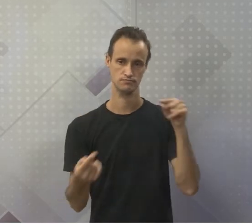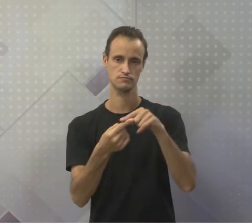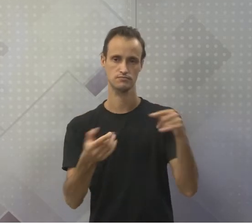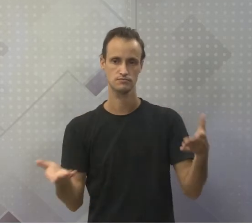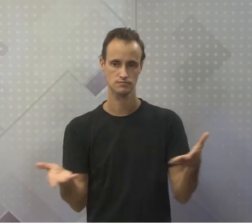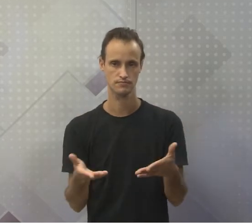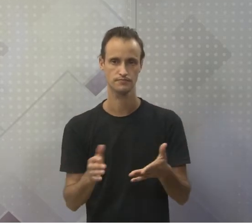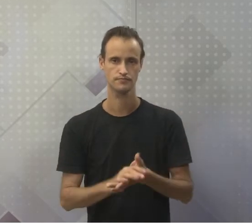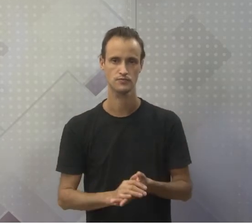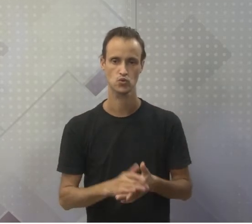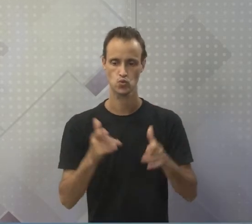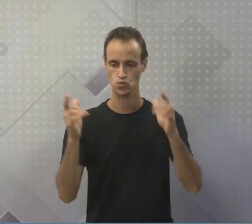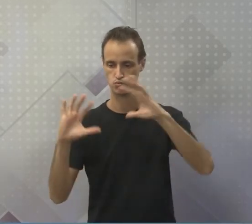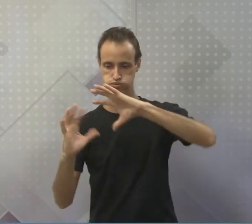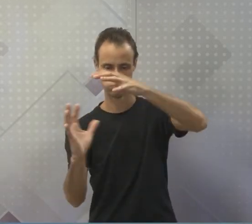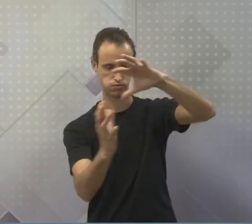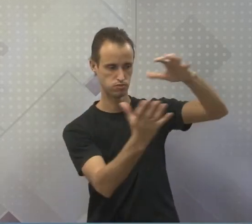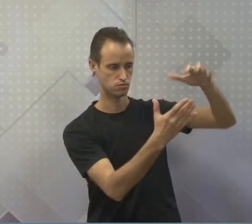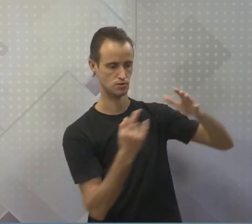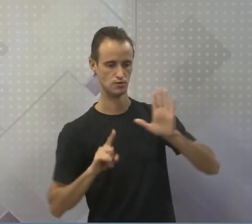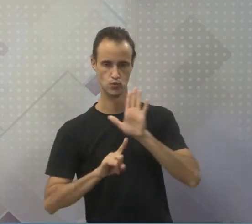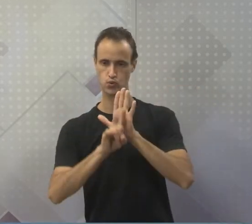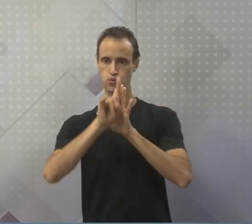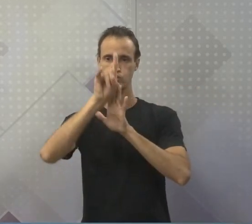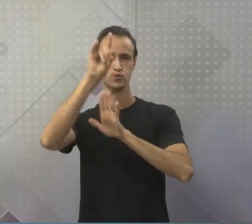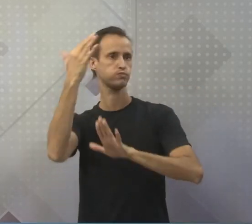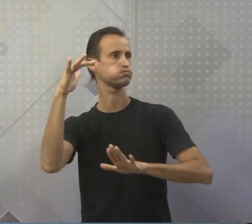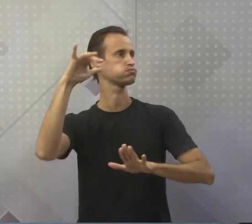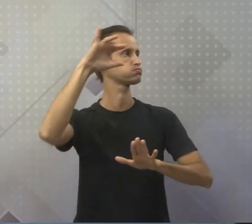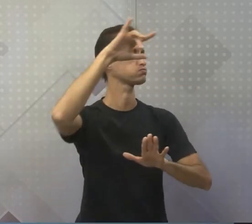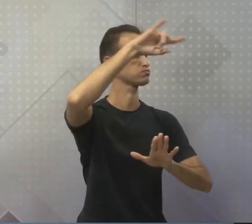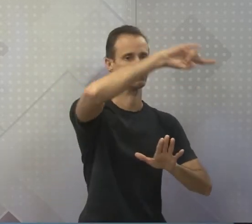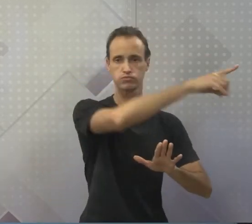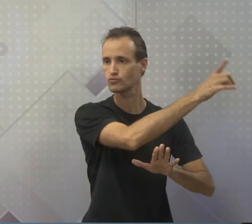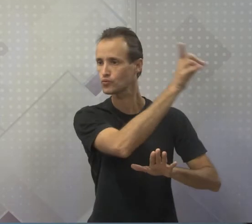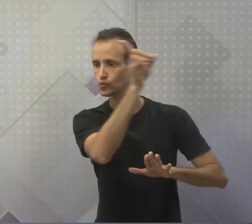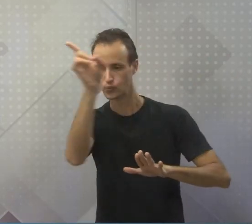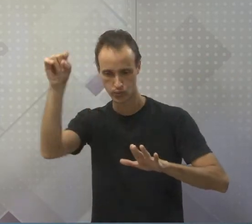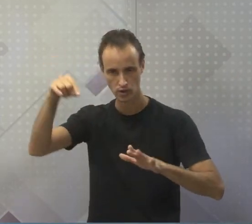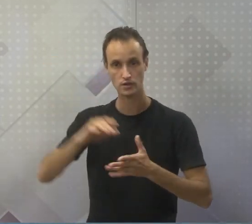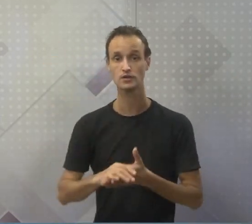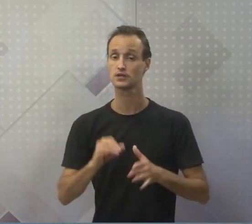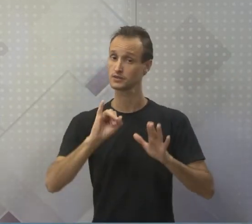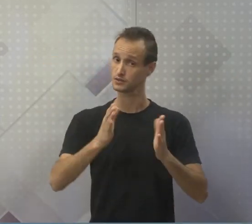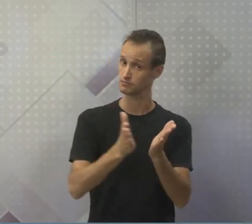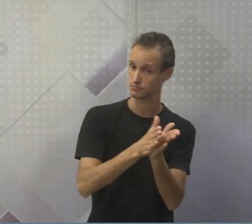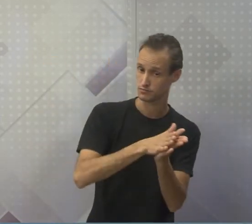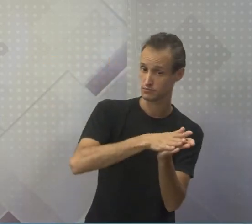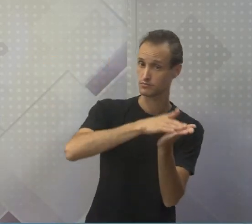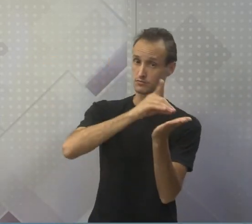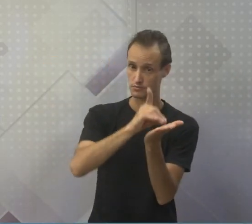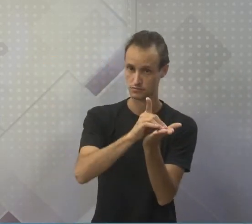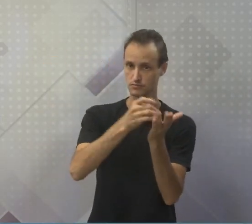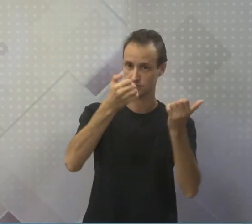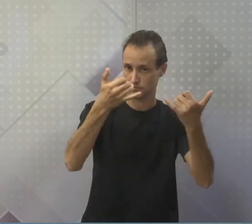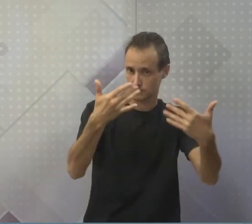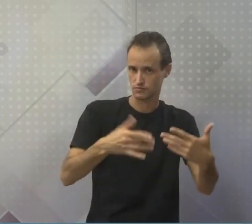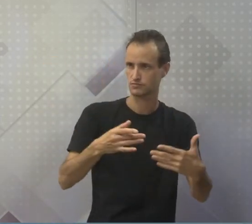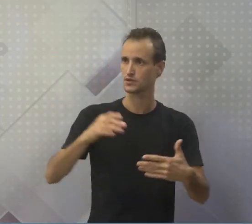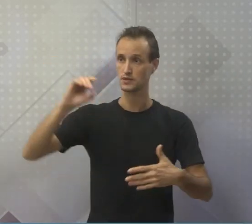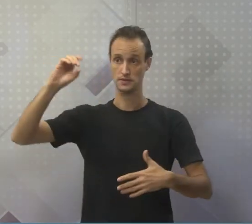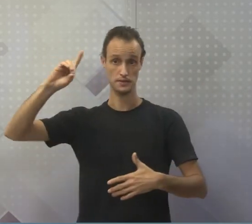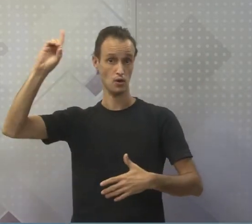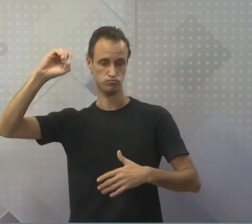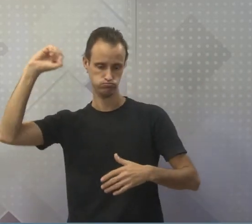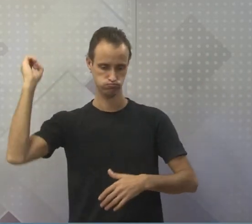a gente vai para outros espaços. Ou seja, se o livro da Bíblia diz que Deus criou a terra, aqui, olha só, os céus